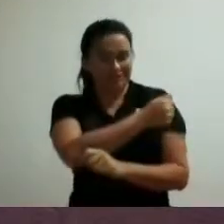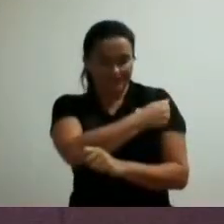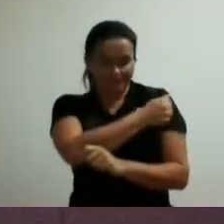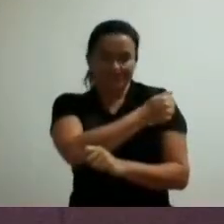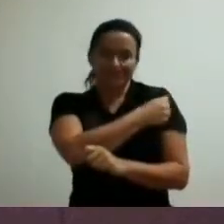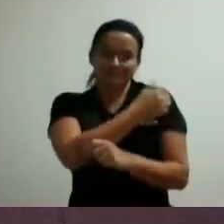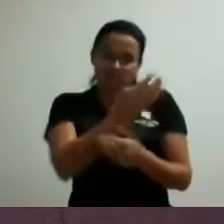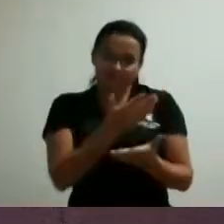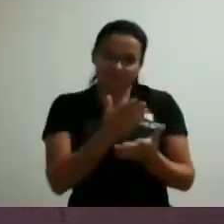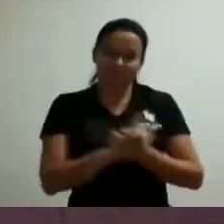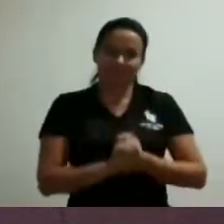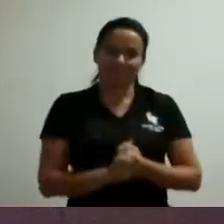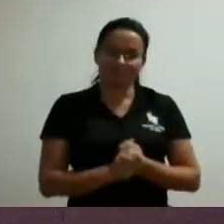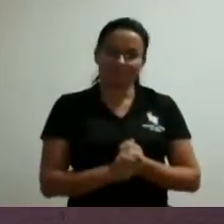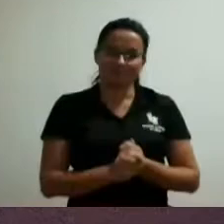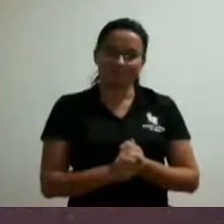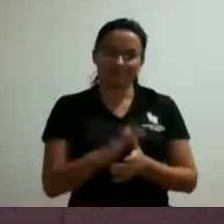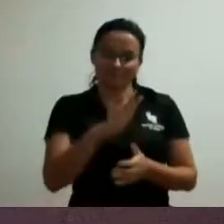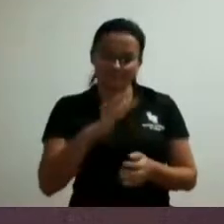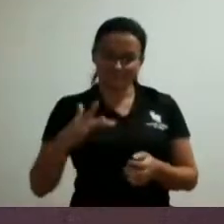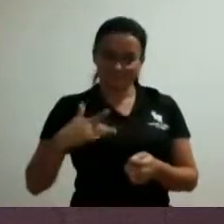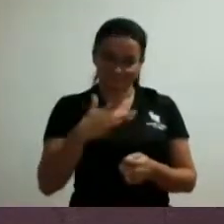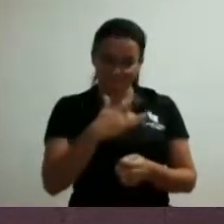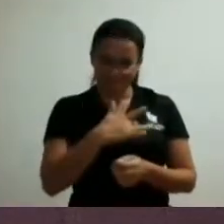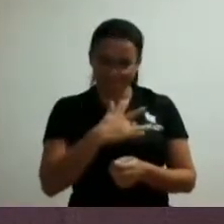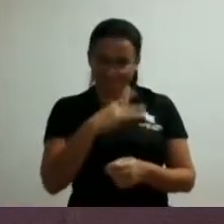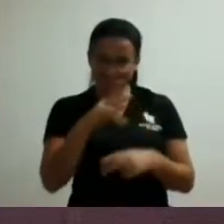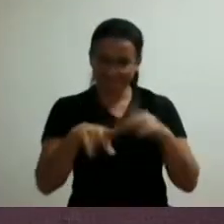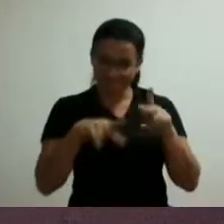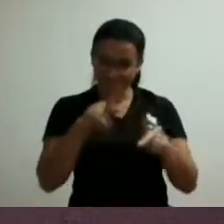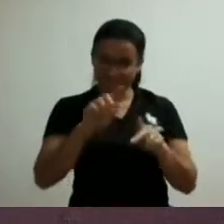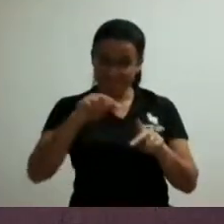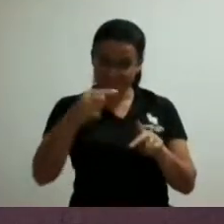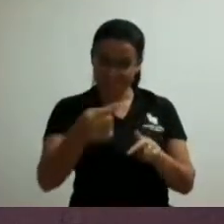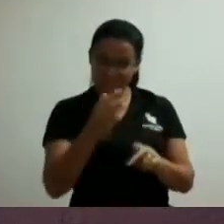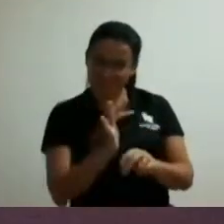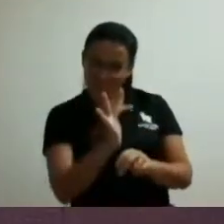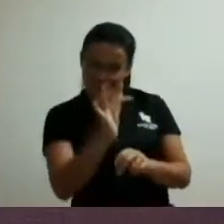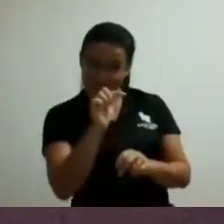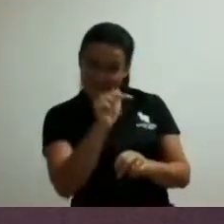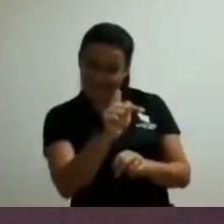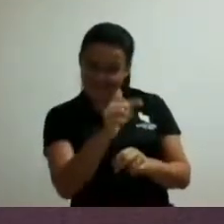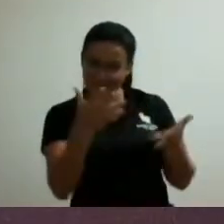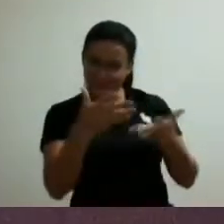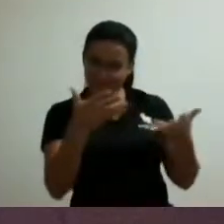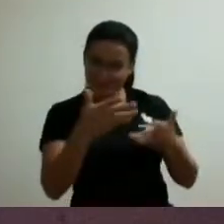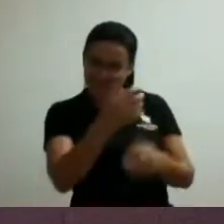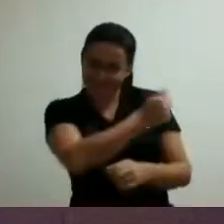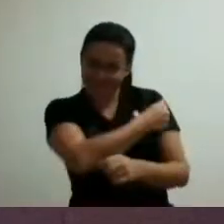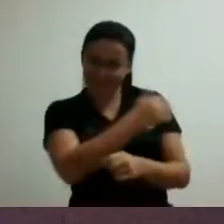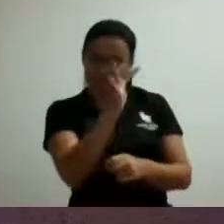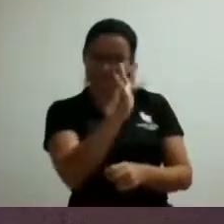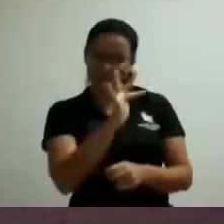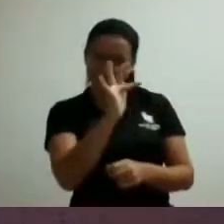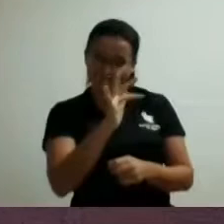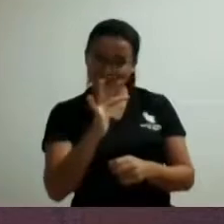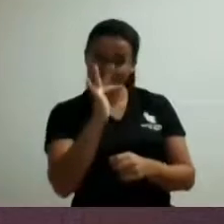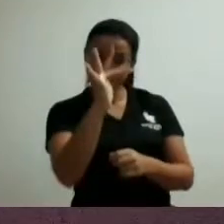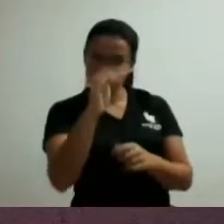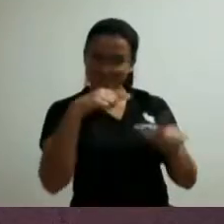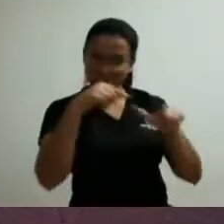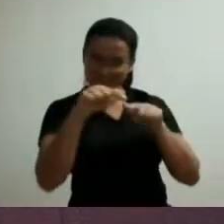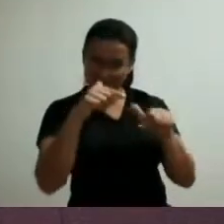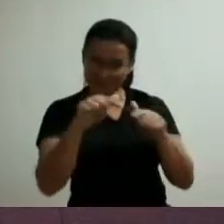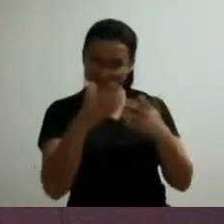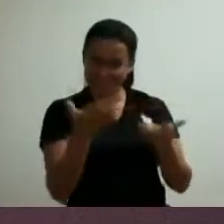saúde pública daqui a pouco eles vão estar aí no mercado de trabalho e senhor presidente logo após a votação desse projeto